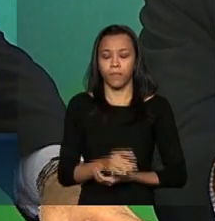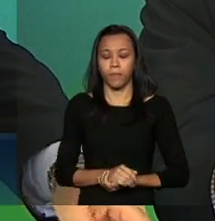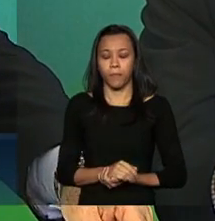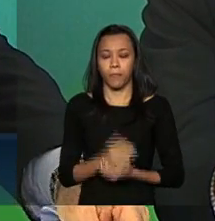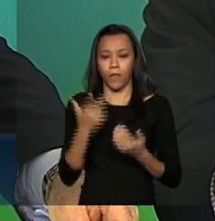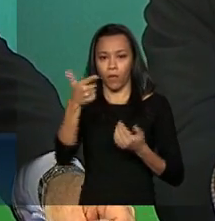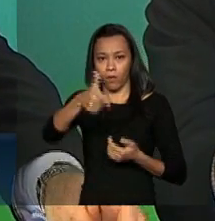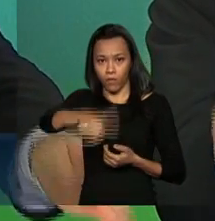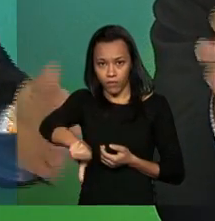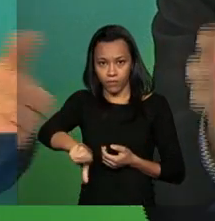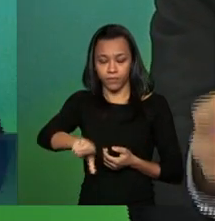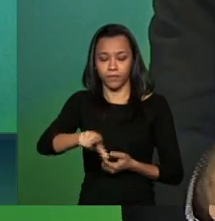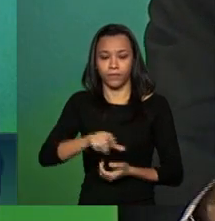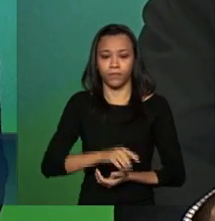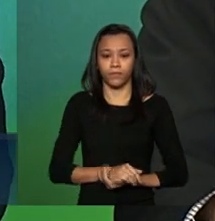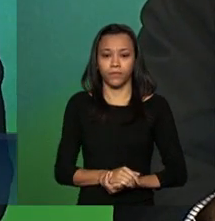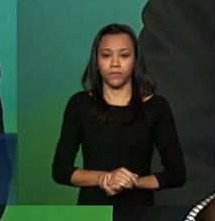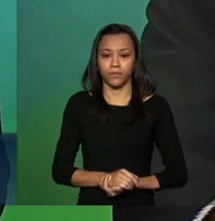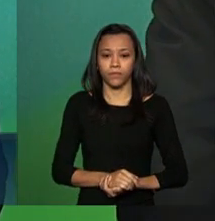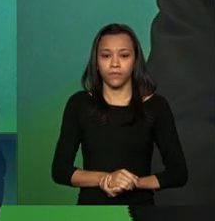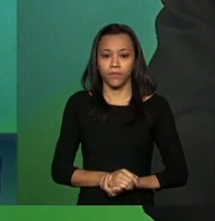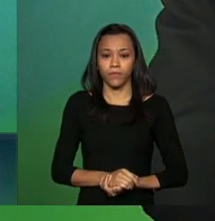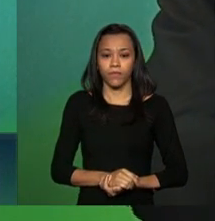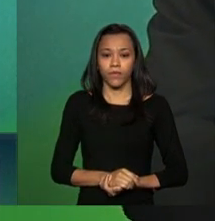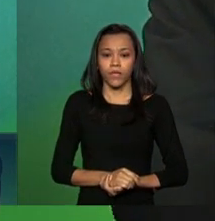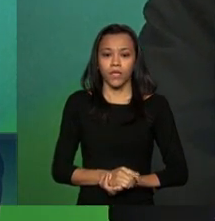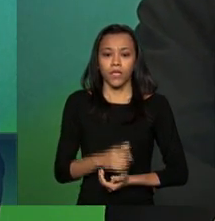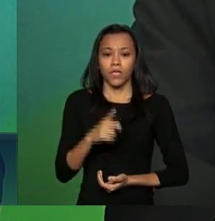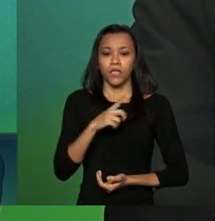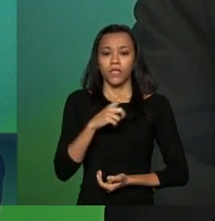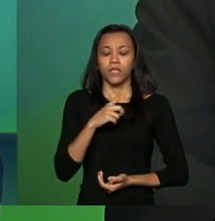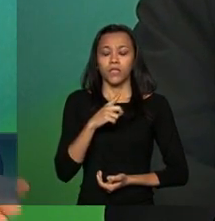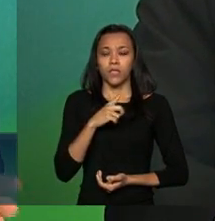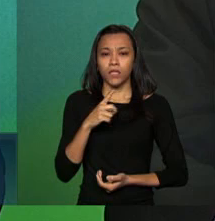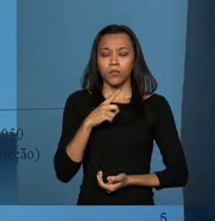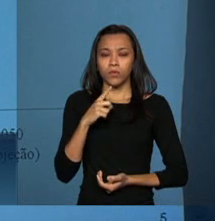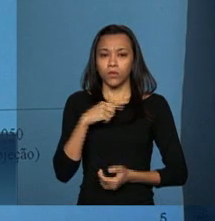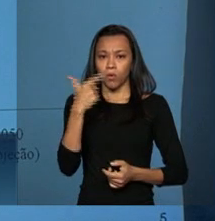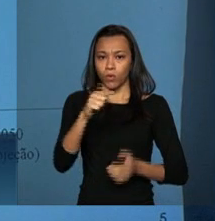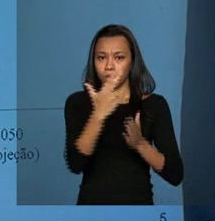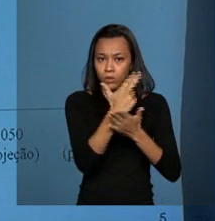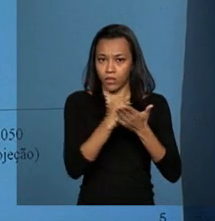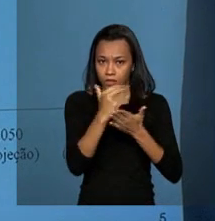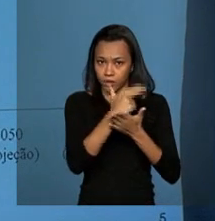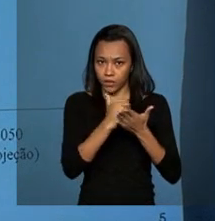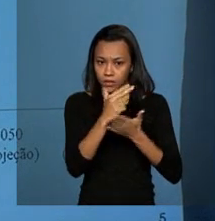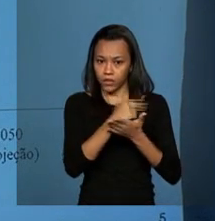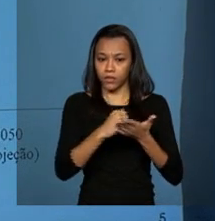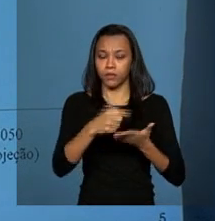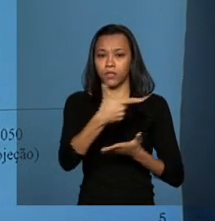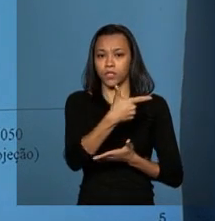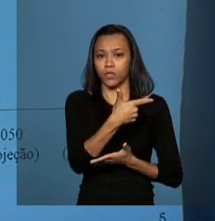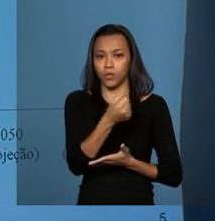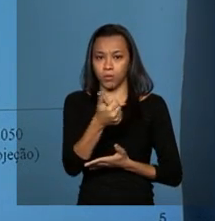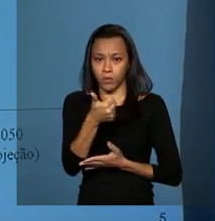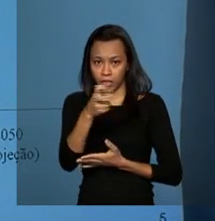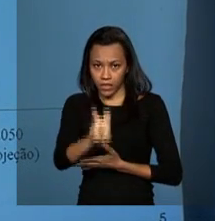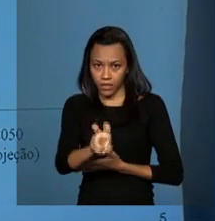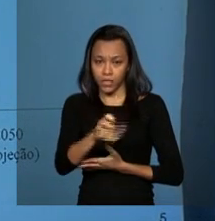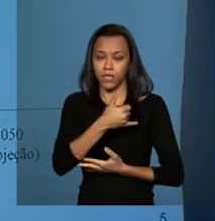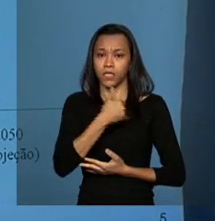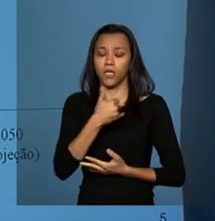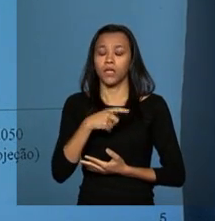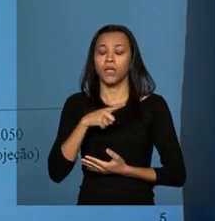Aqui nós temos uma outra representação gráfica. Em 2015, nós temos 23